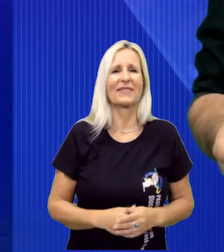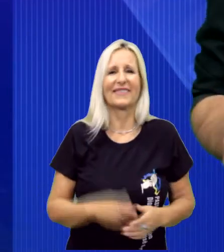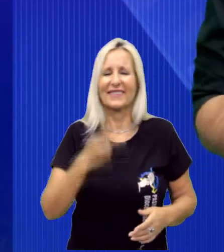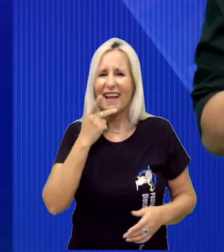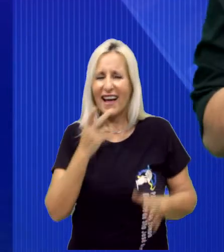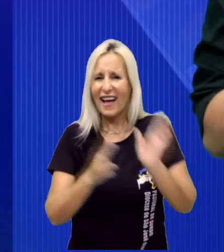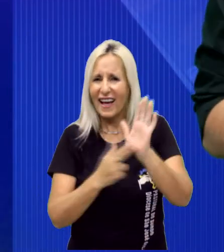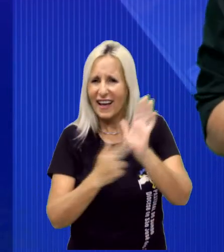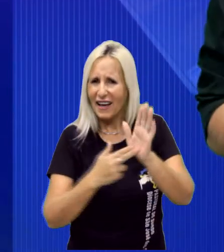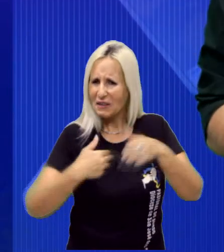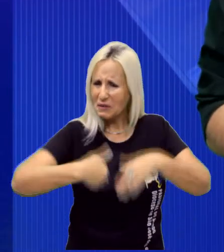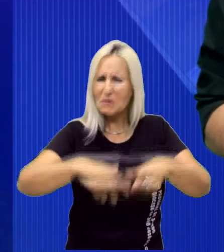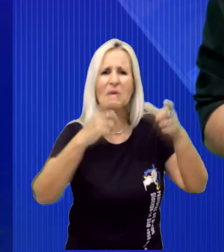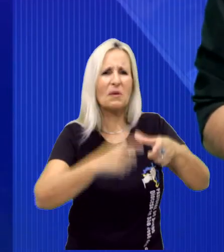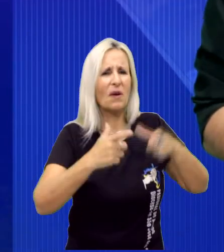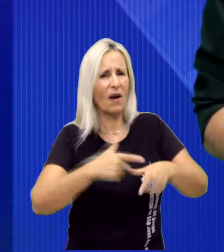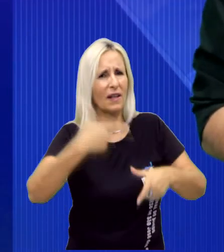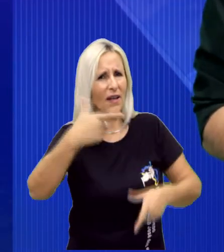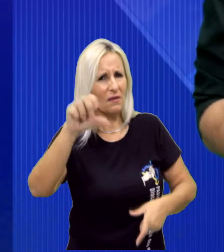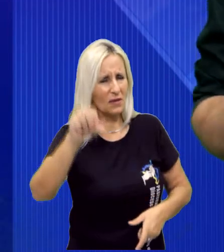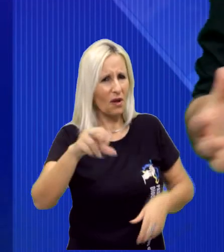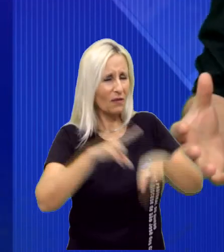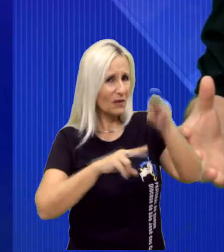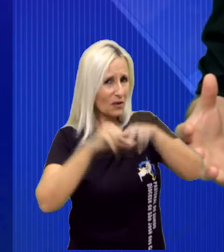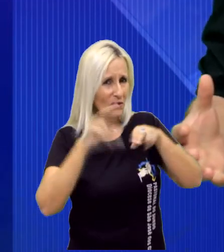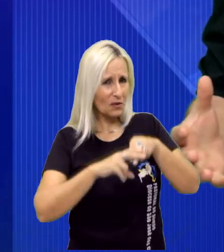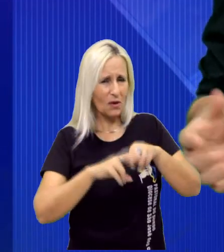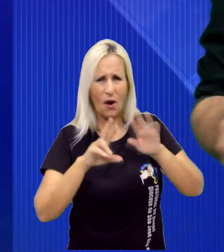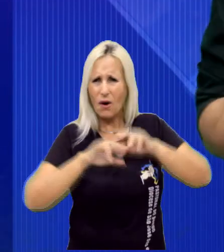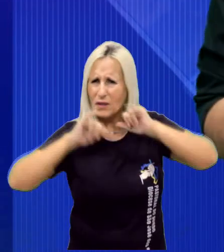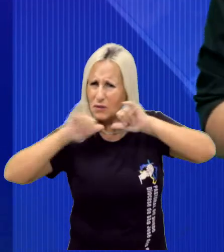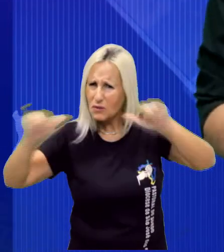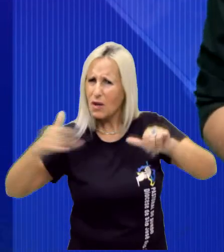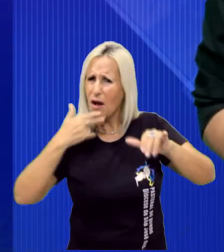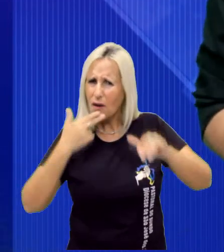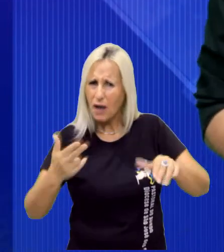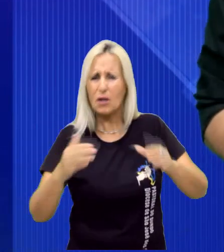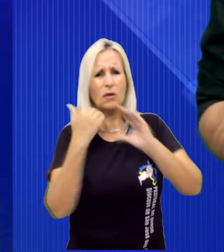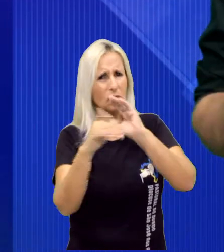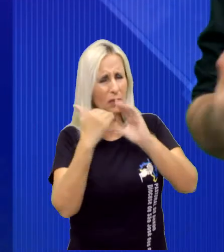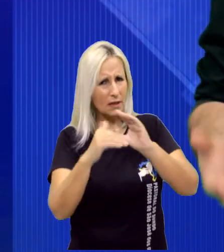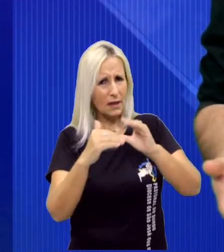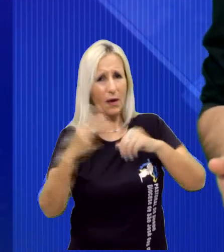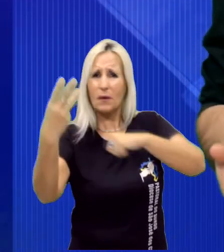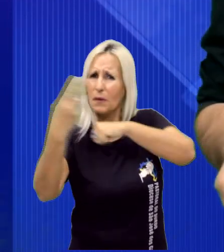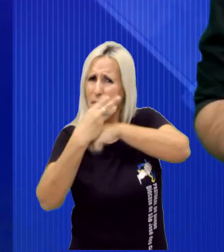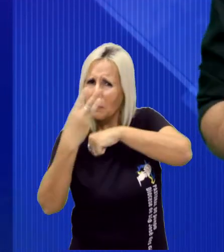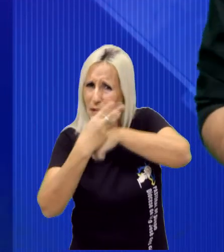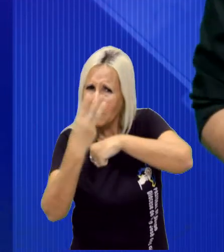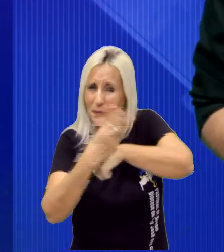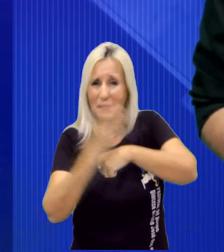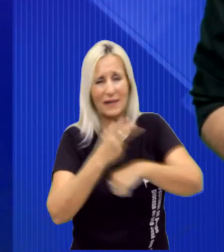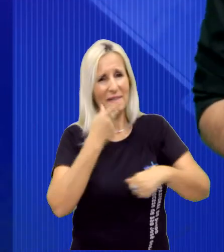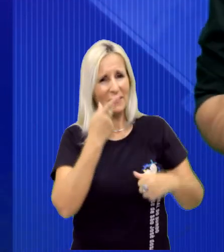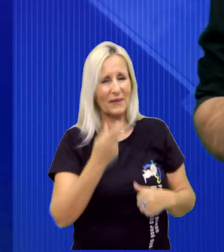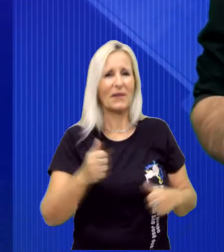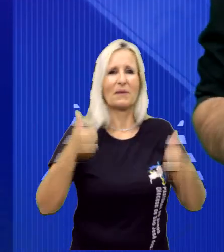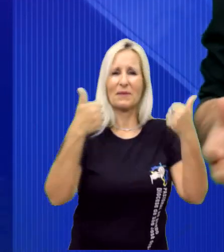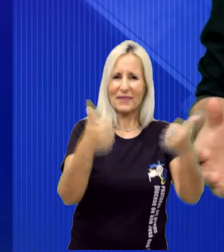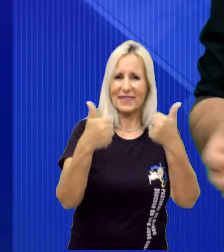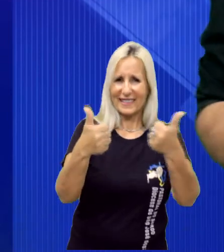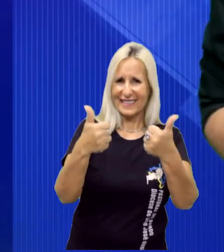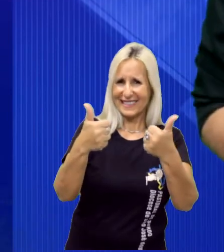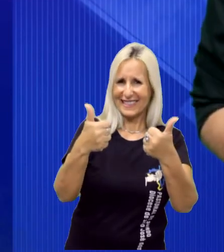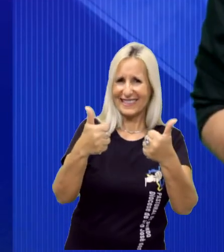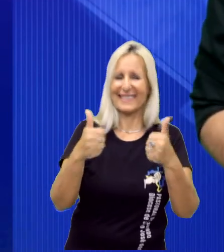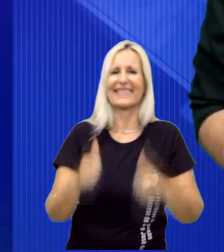exposição segue no local até o dia 29 de junho. Outras notícias você confere em nosso site. Envie a sua sugestão pelo nosso e-mail ou também